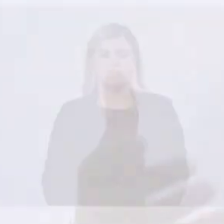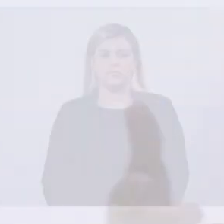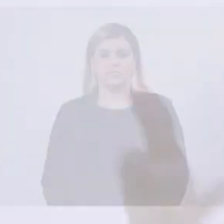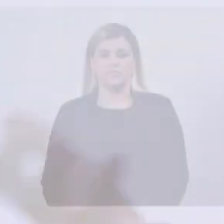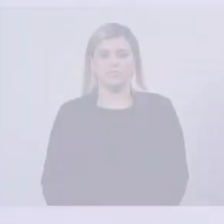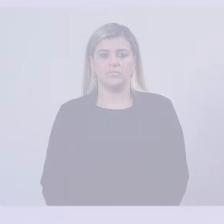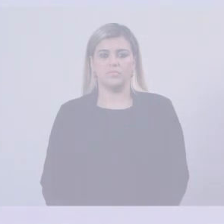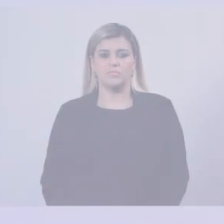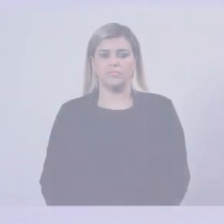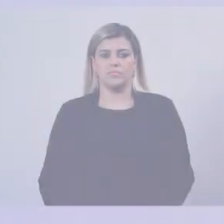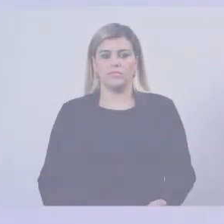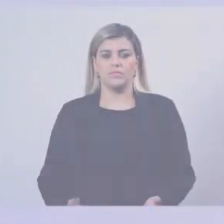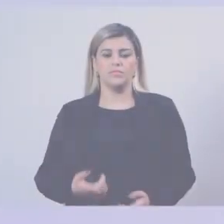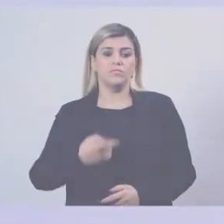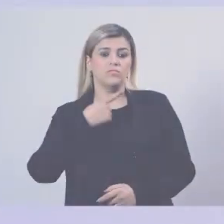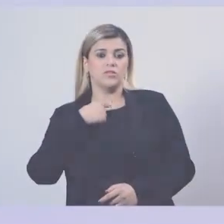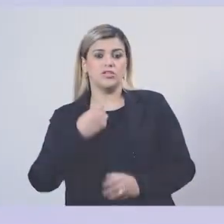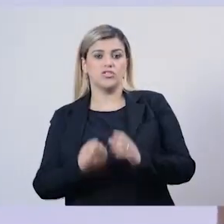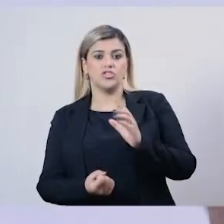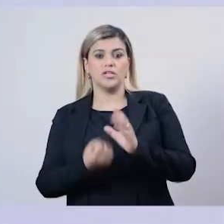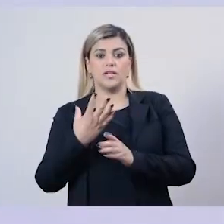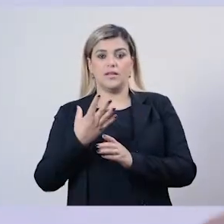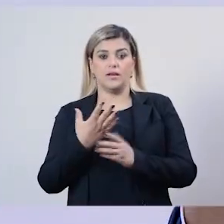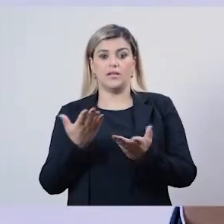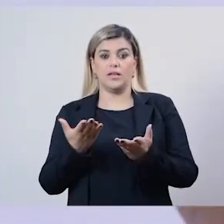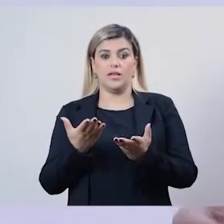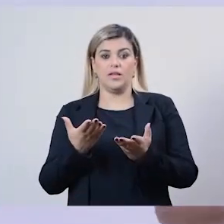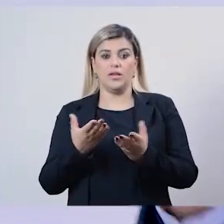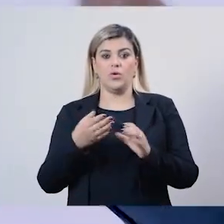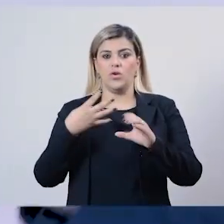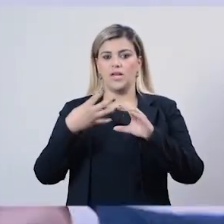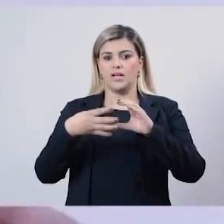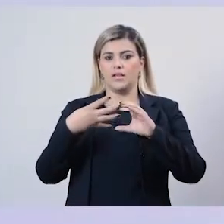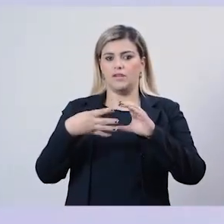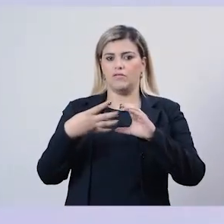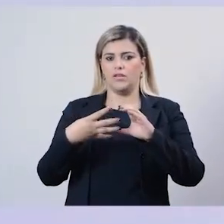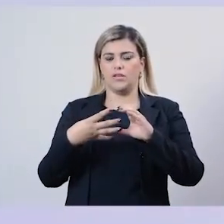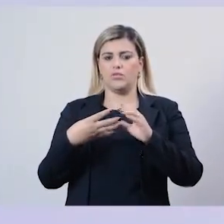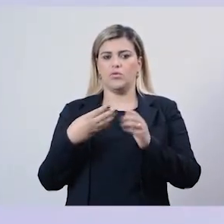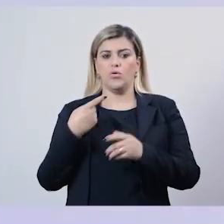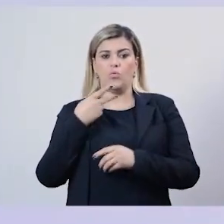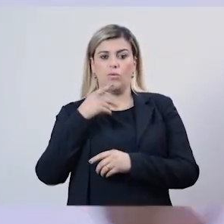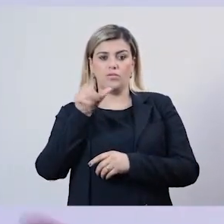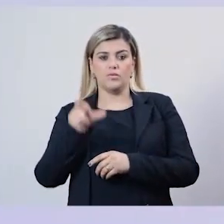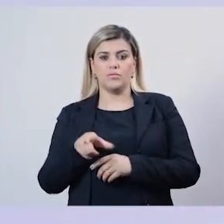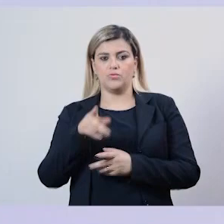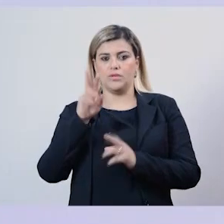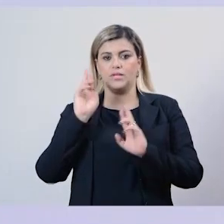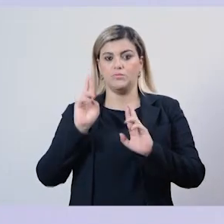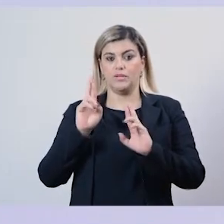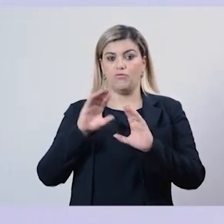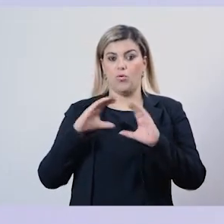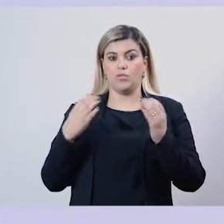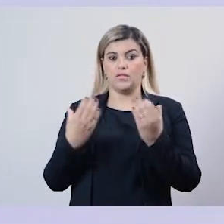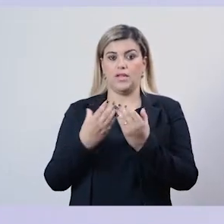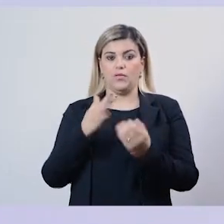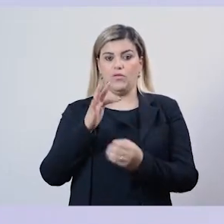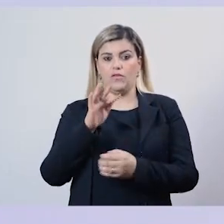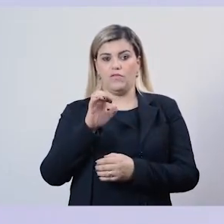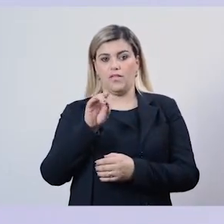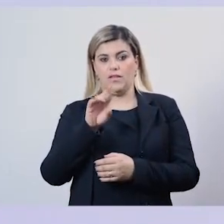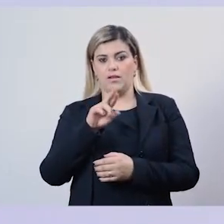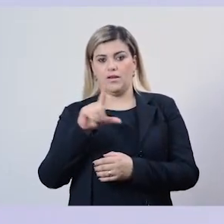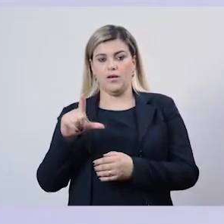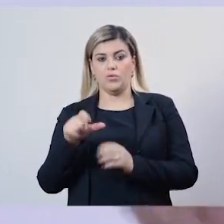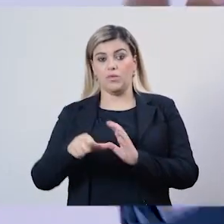Antes de criar o sistema COFITO-CREFITO, do qual o senhor foi, inclusive, conselheiro federal, da primeira